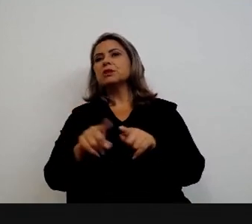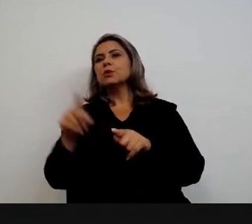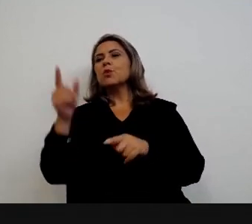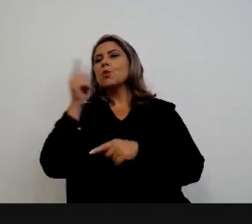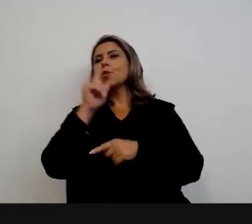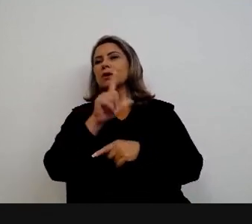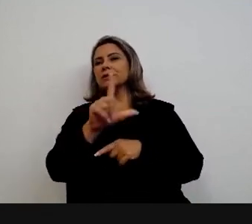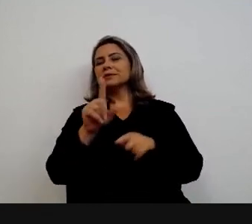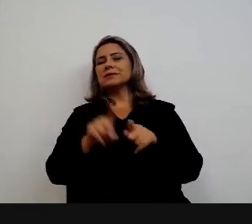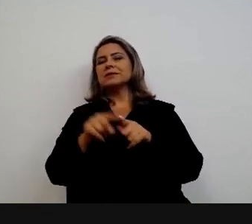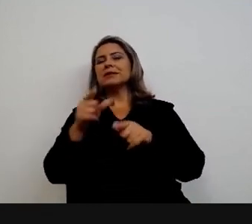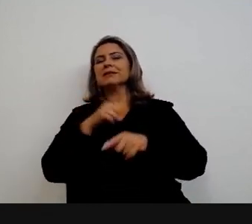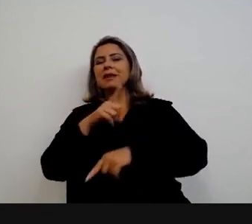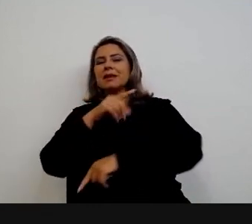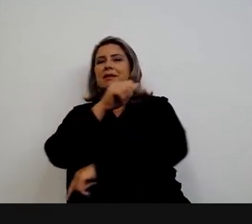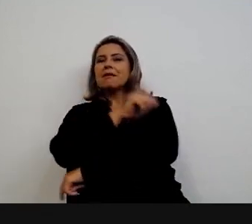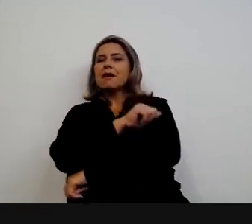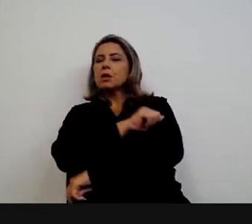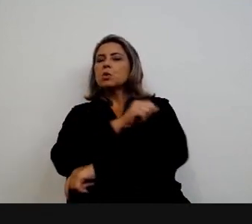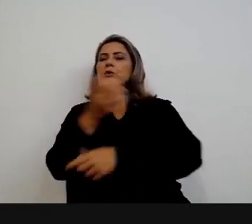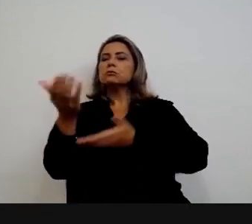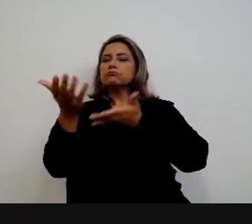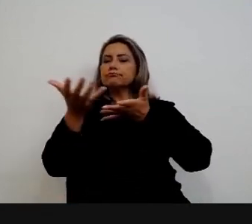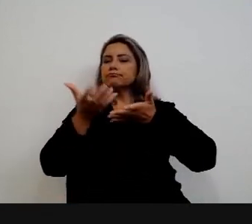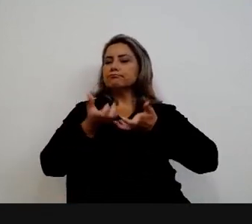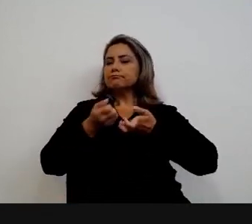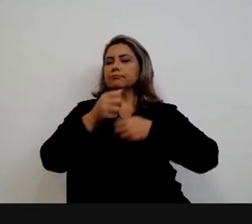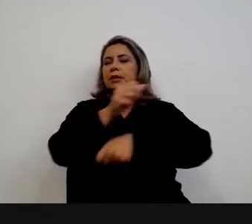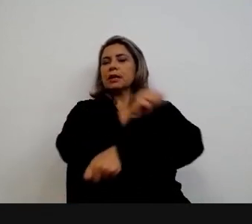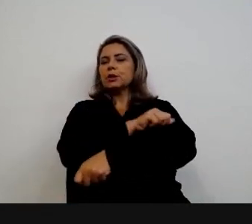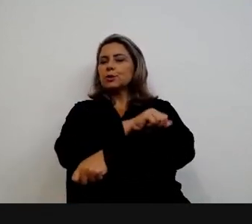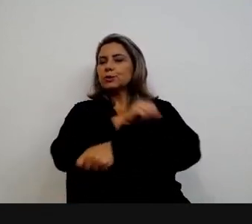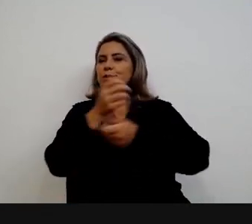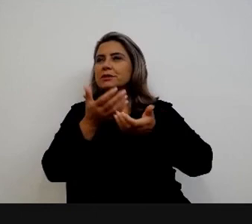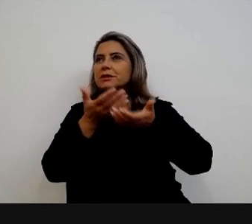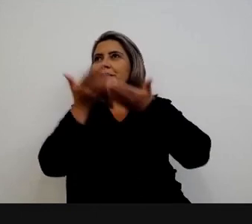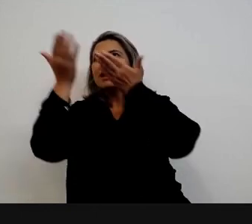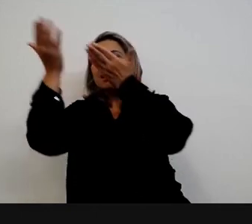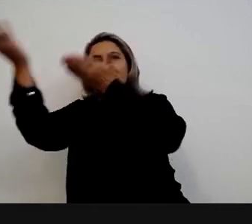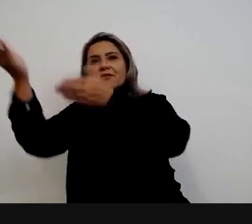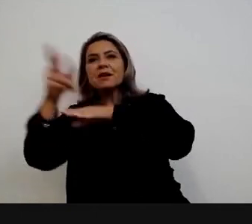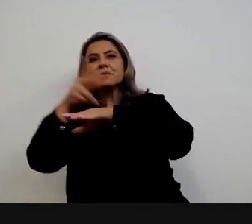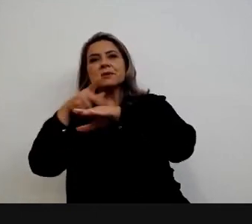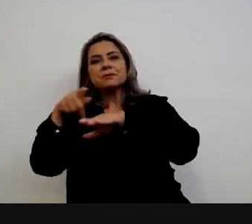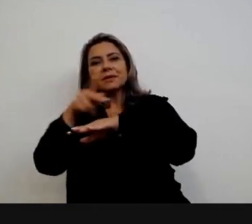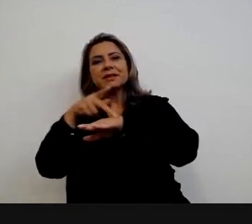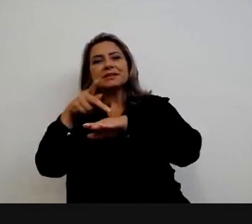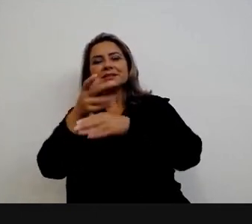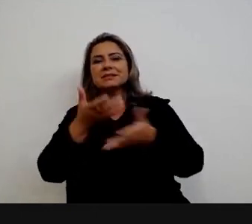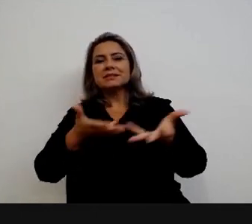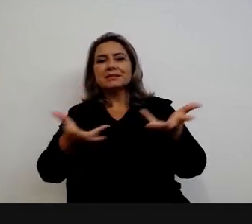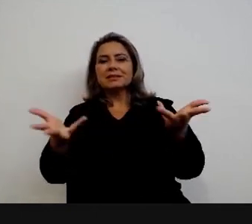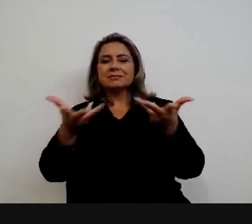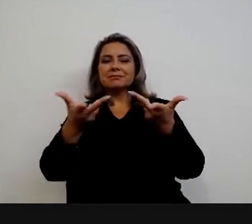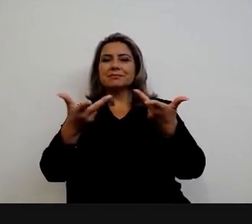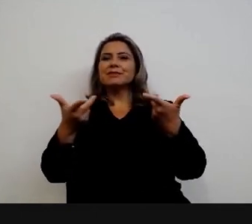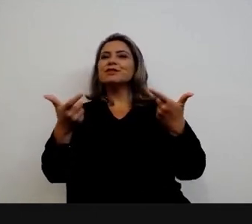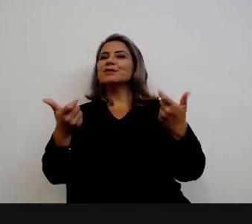gente conseguir enviar alunos receber alunos eu acho que é uma é uma oportunidade fantástica